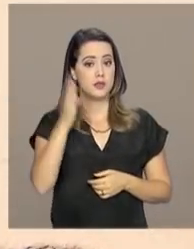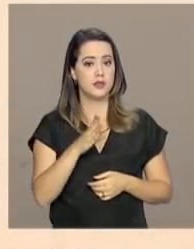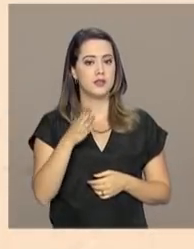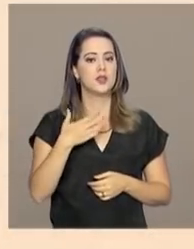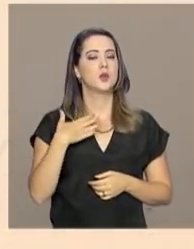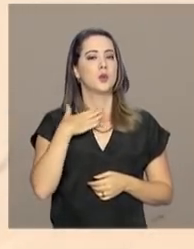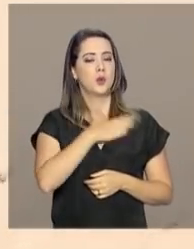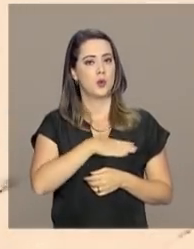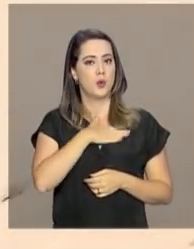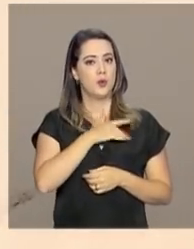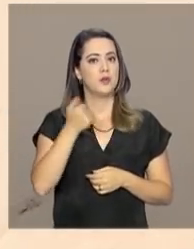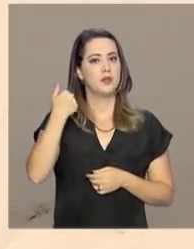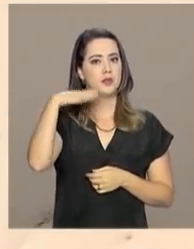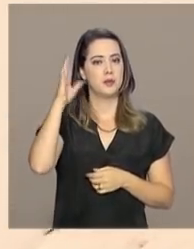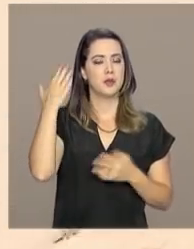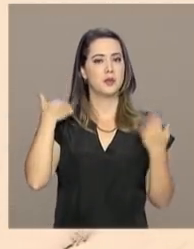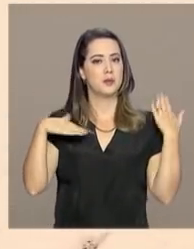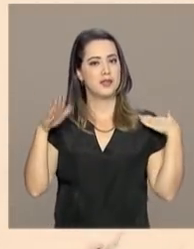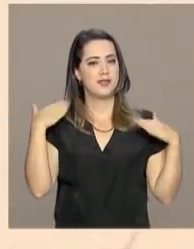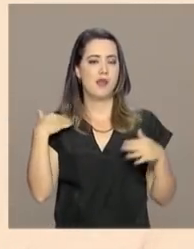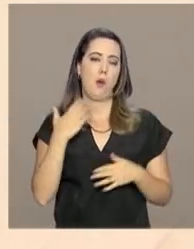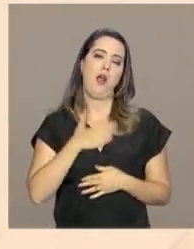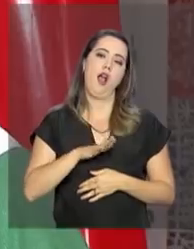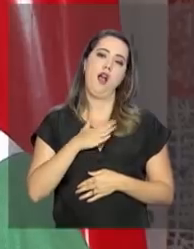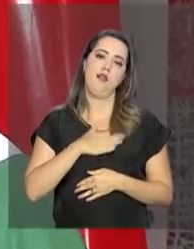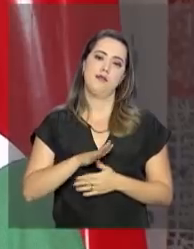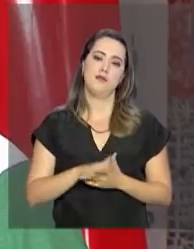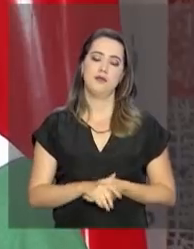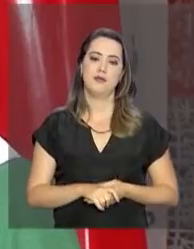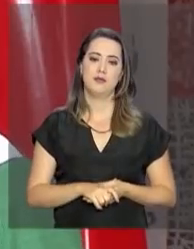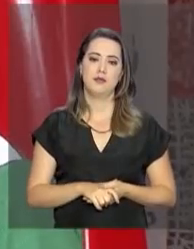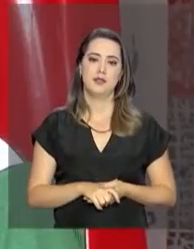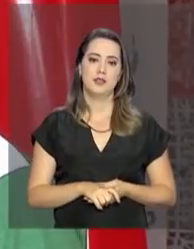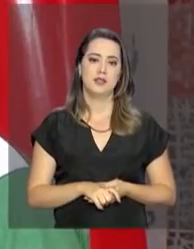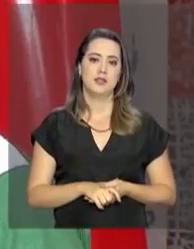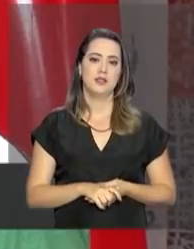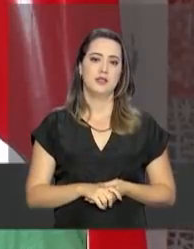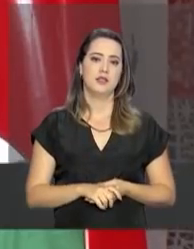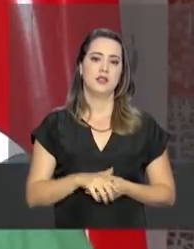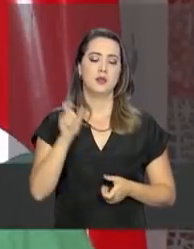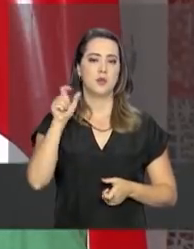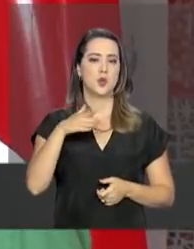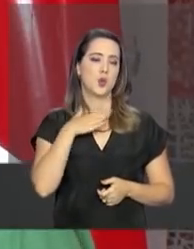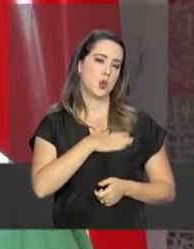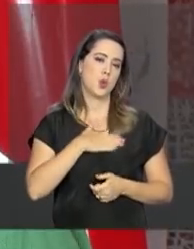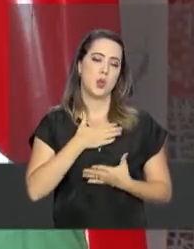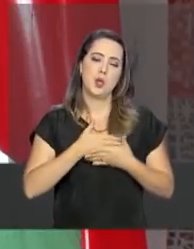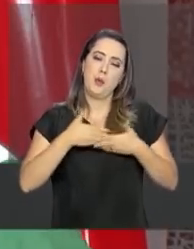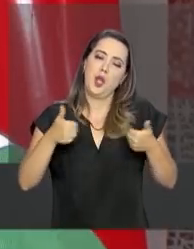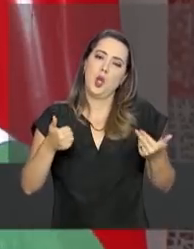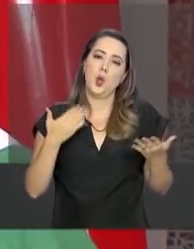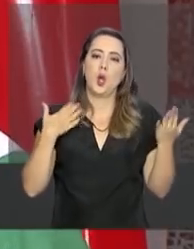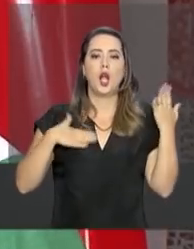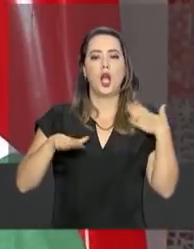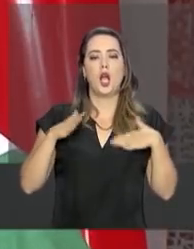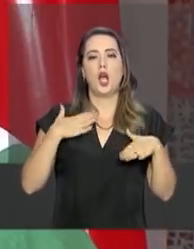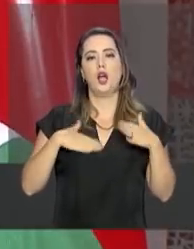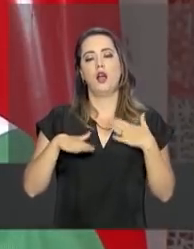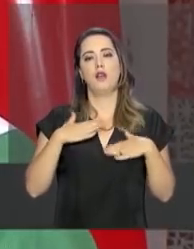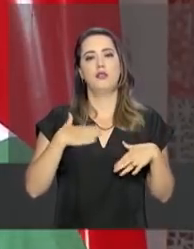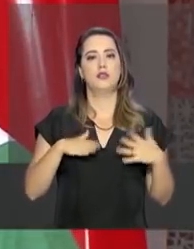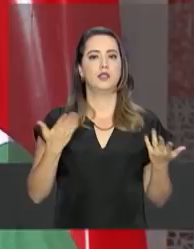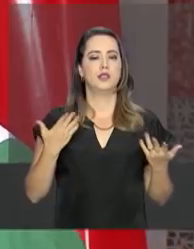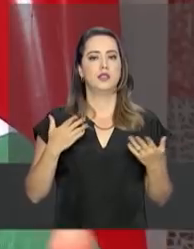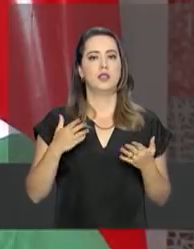costumam preferir os passeios mais tranquilos. É esse tipo de passeio que ele curte mais, assim, mais relaxado, de boa.